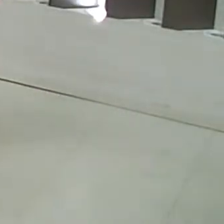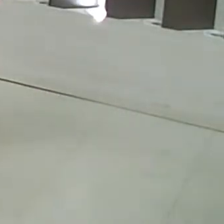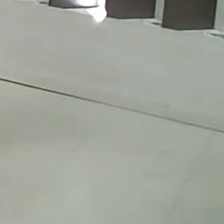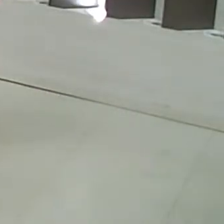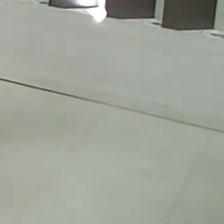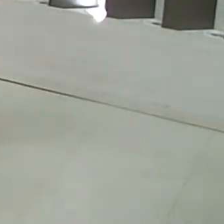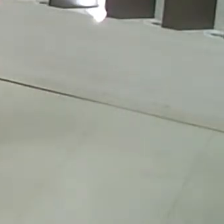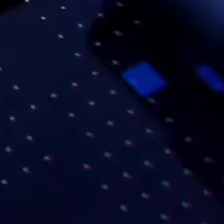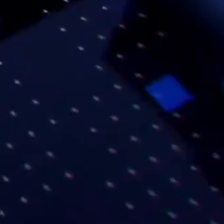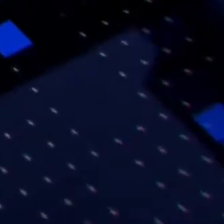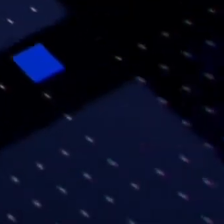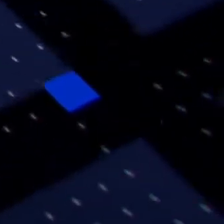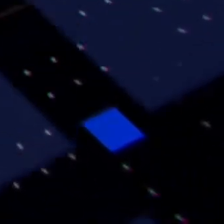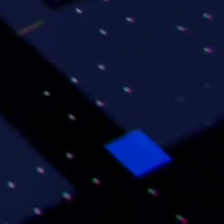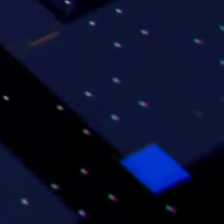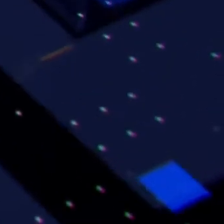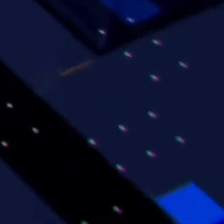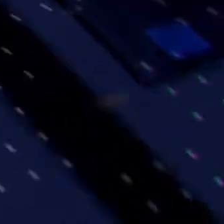Lese, que está no ar.